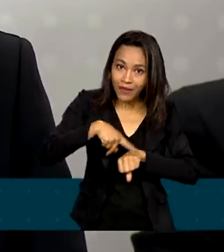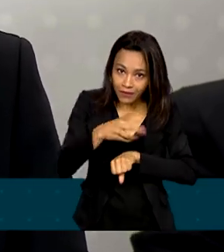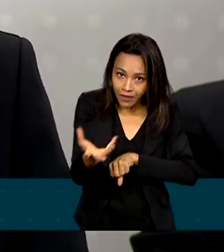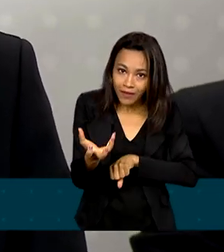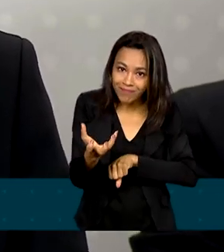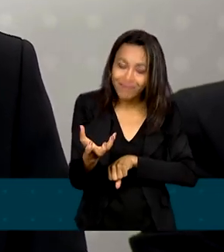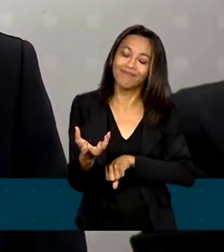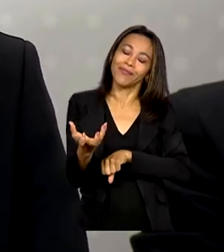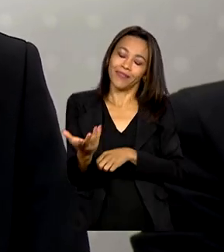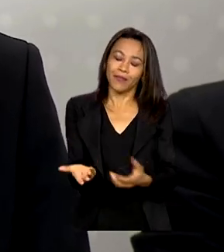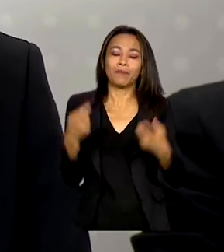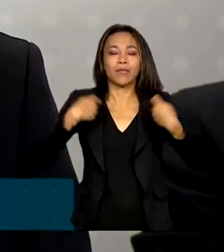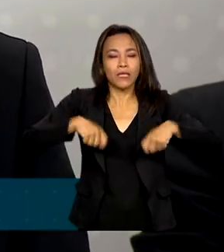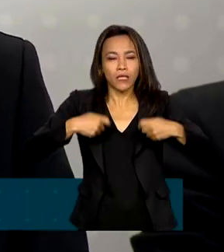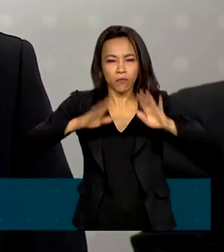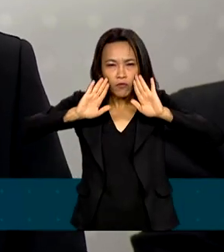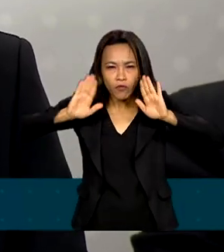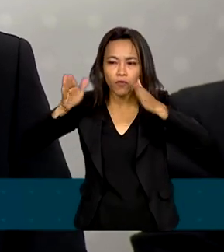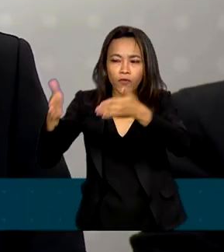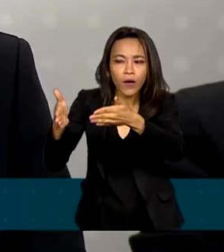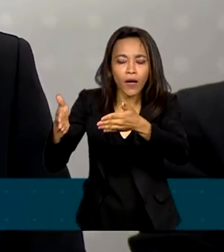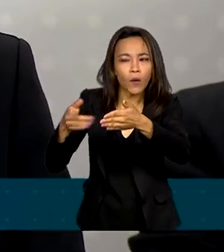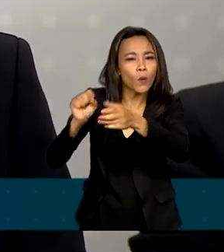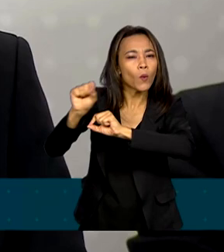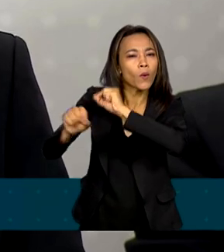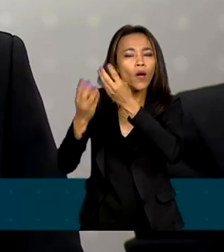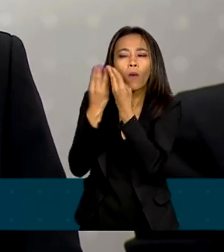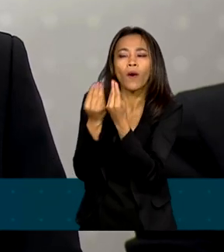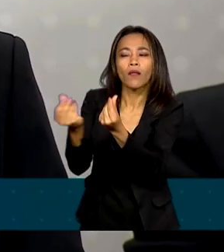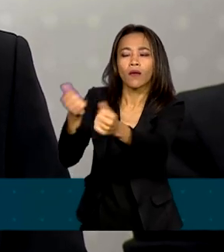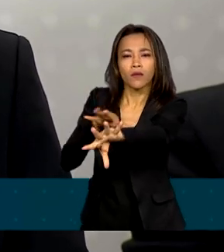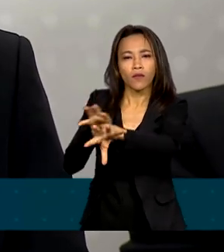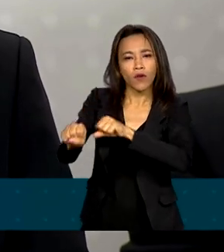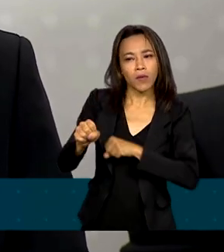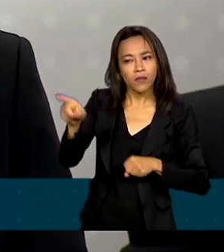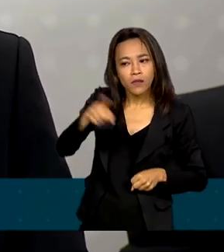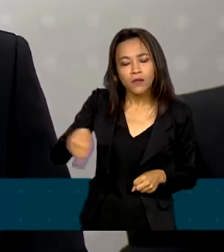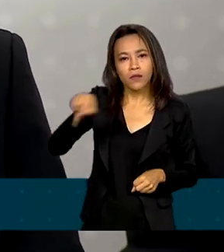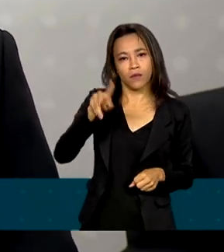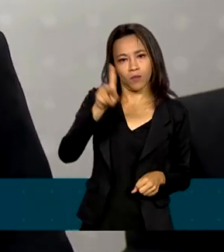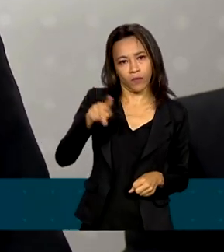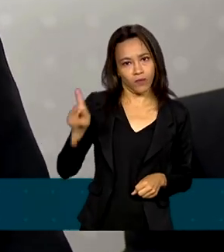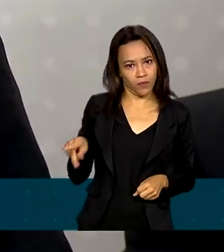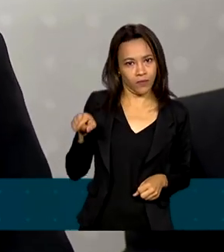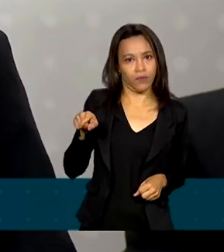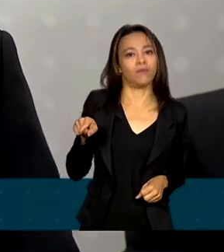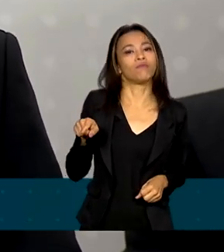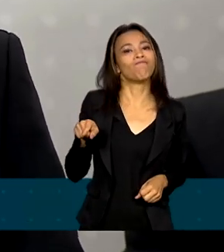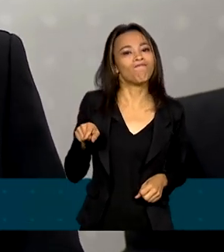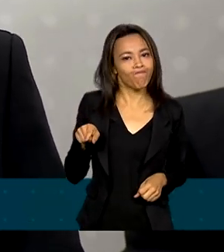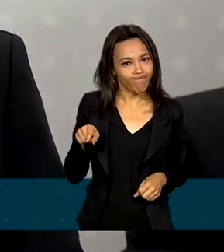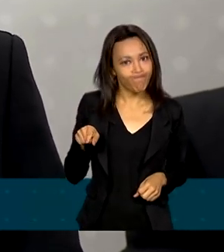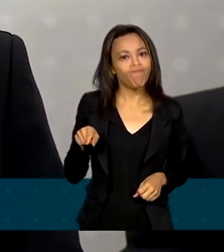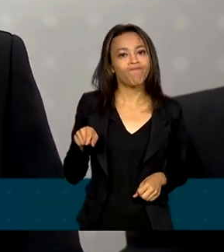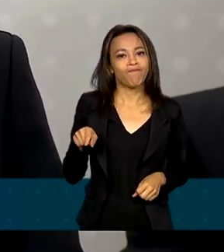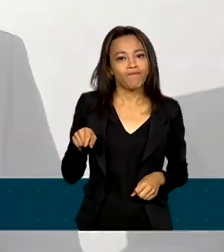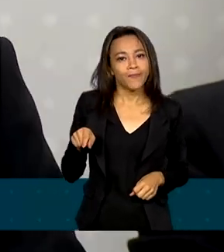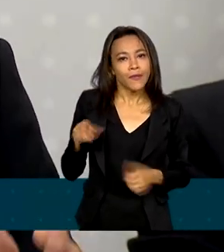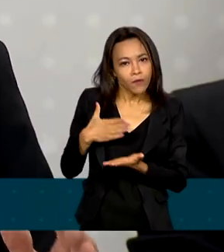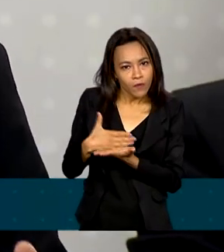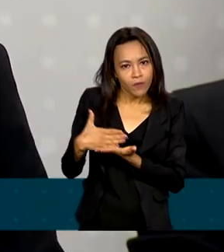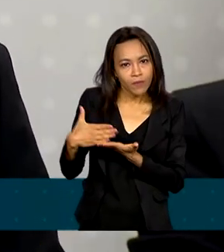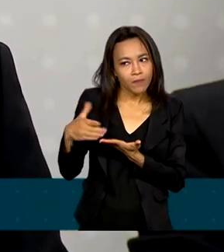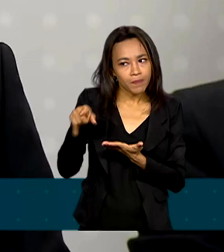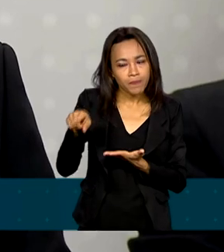precisamos fortemente olhar para a qualidade da formação dos nossos professores, da formação inicial dos nossos professores.